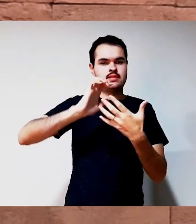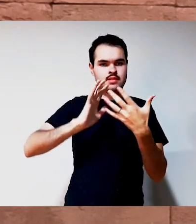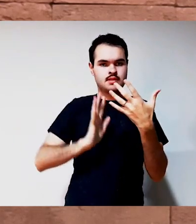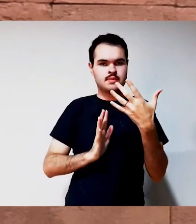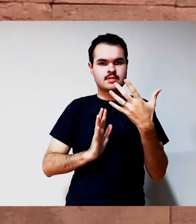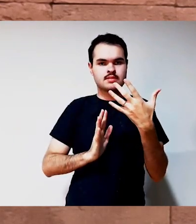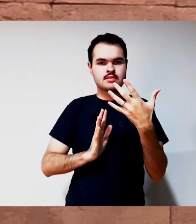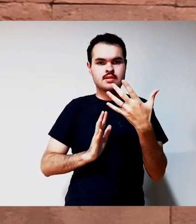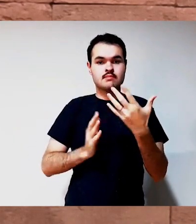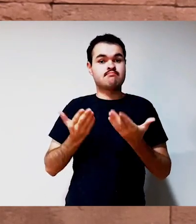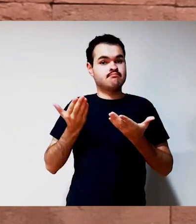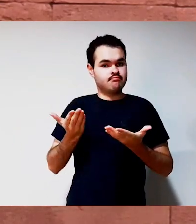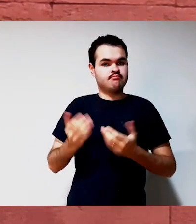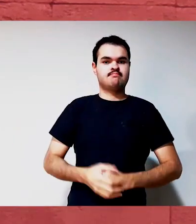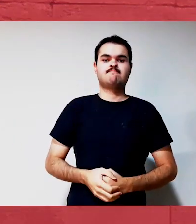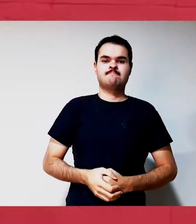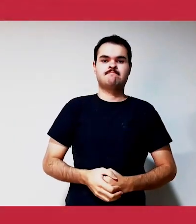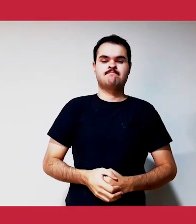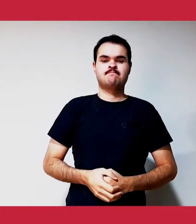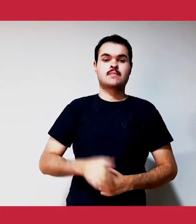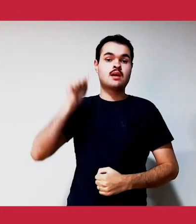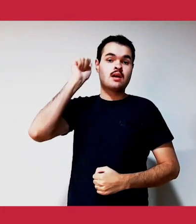Surda na Segunda Guerra Mundial.